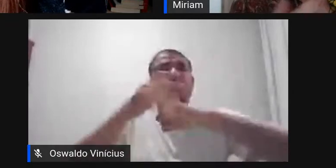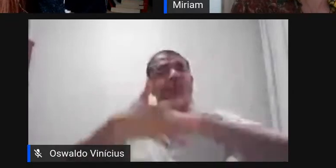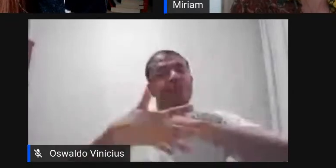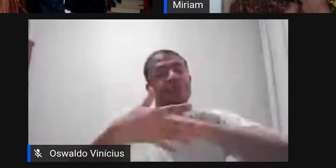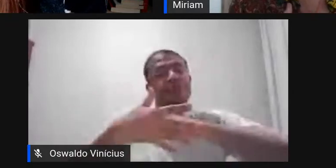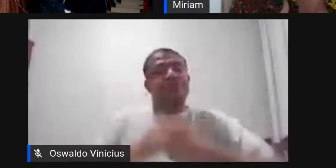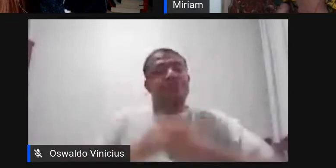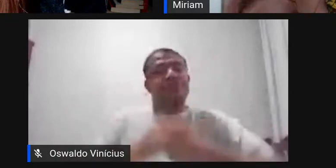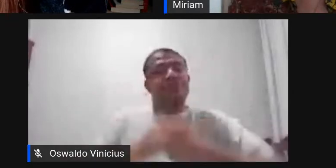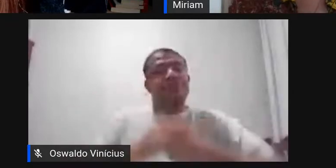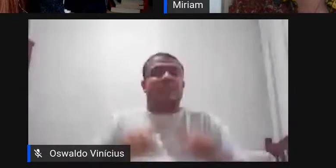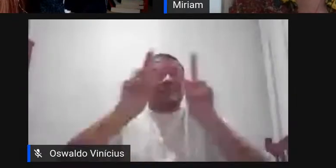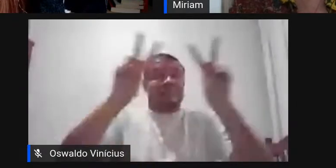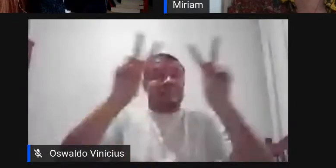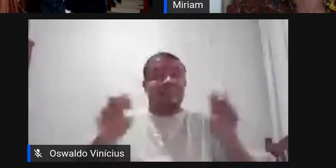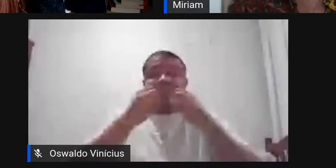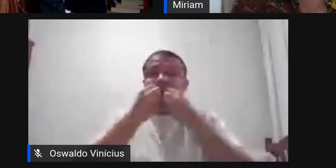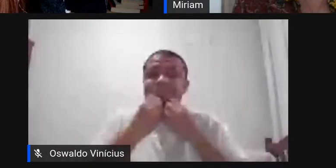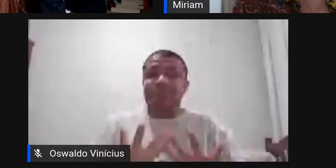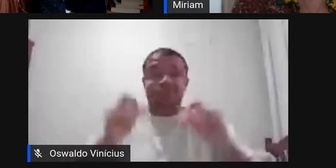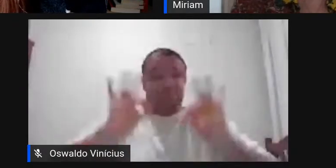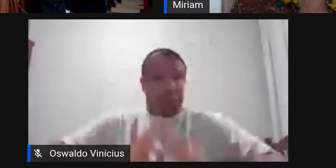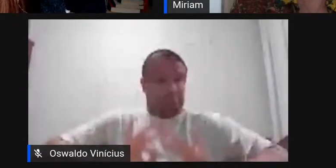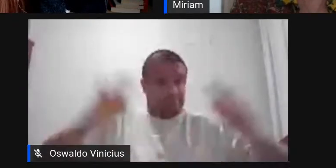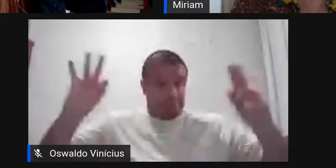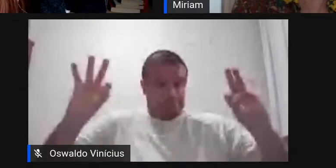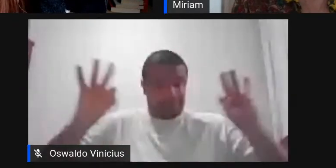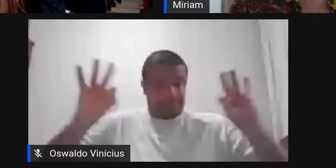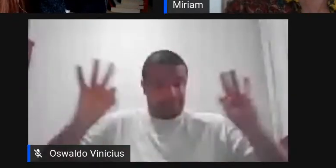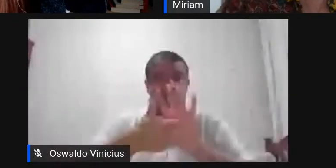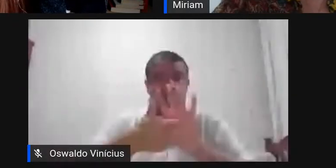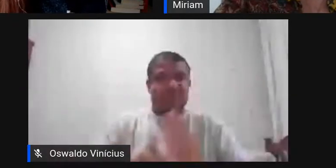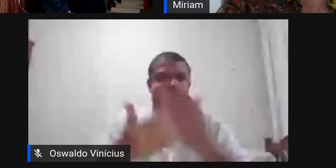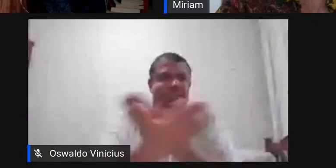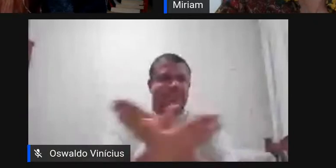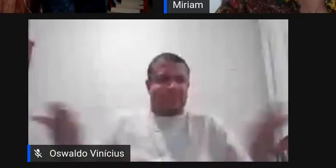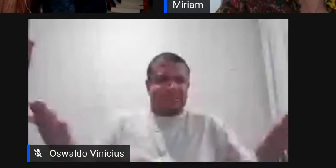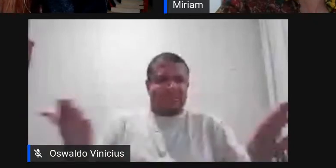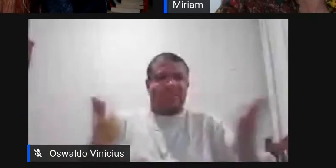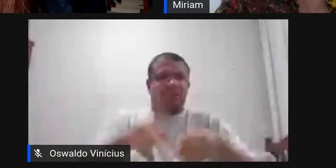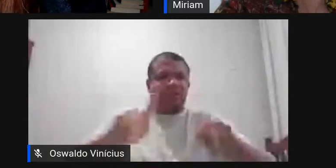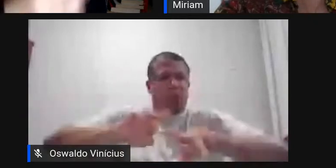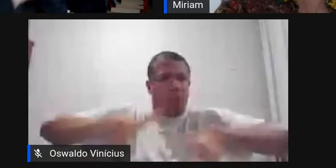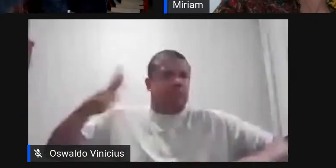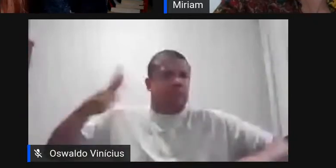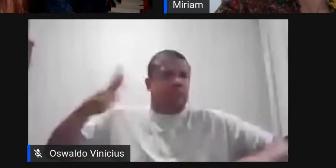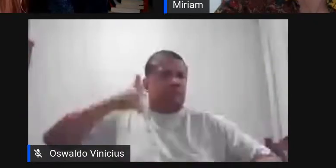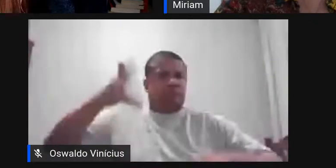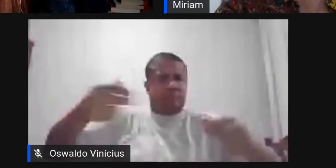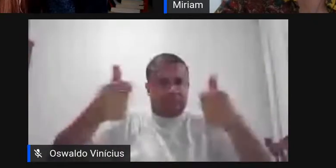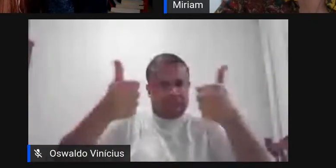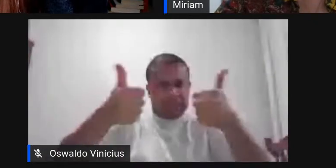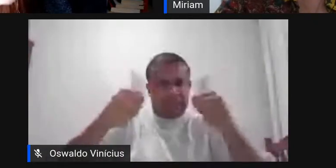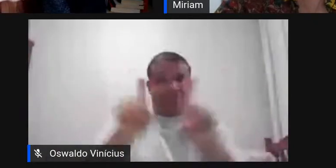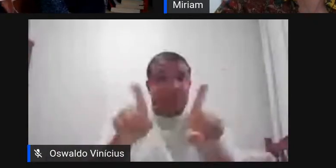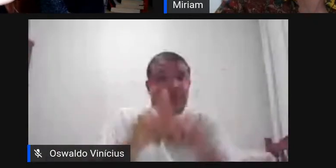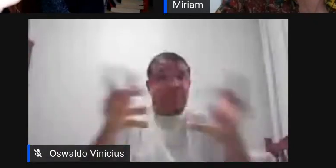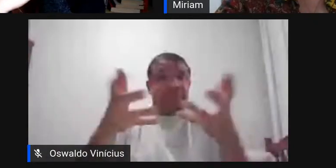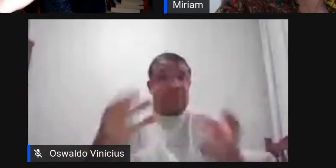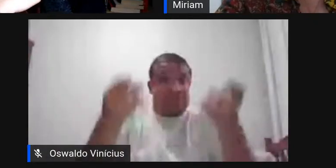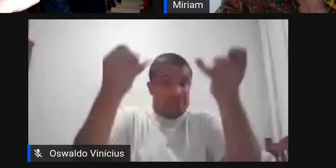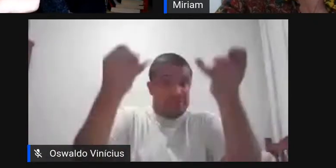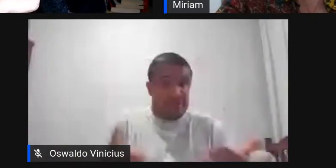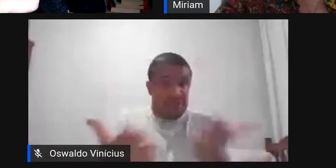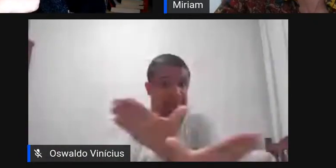assuntos foram muito bem explorados em outras apresentações aqui desse evento né e queria só fechar mesmo